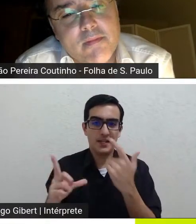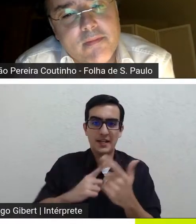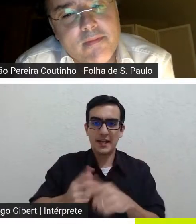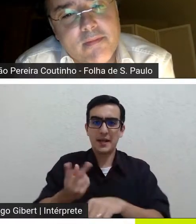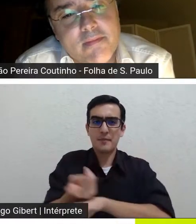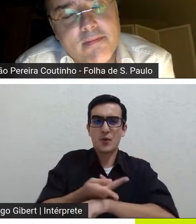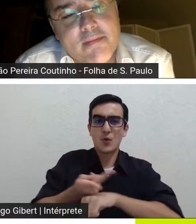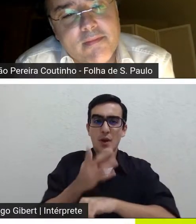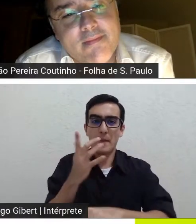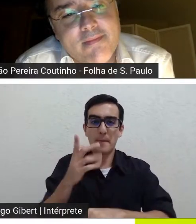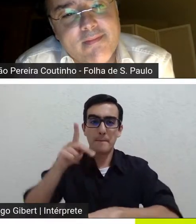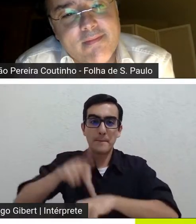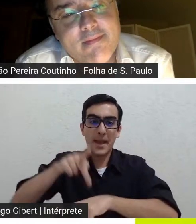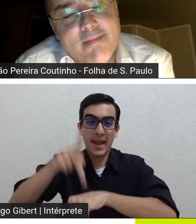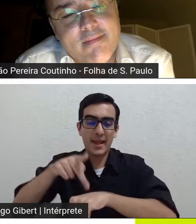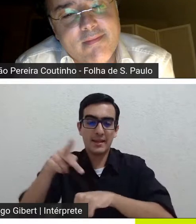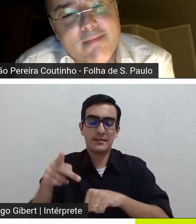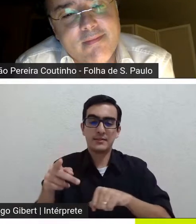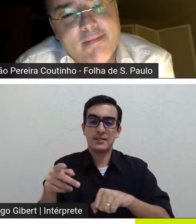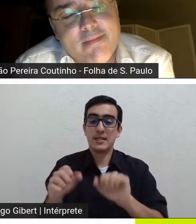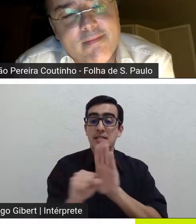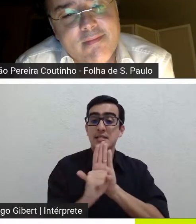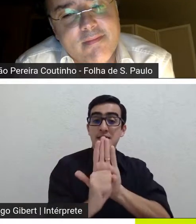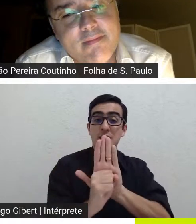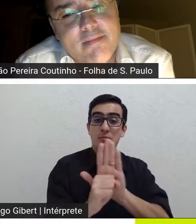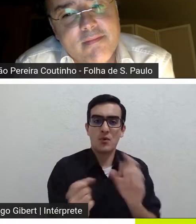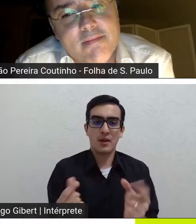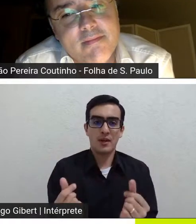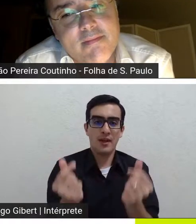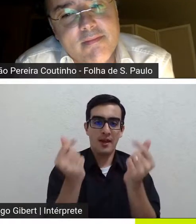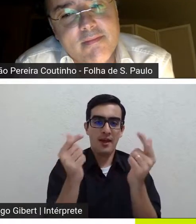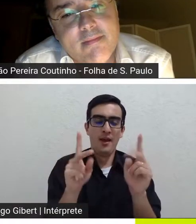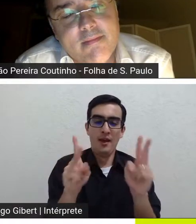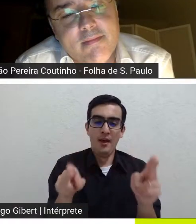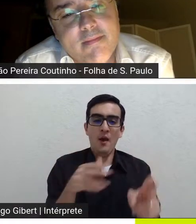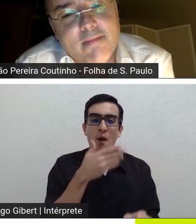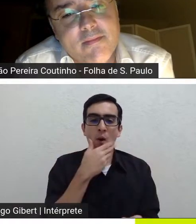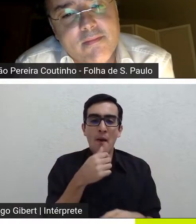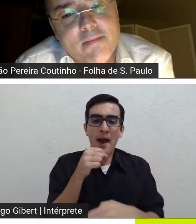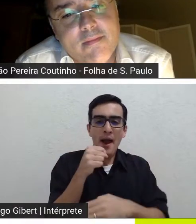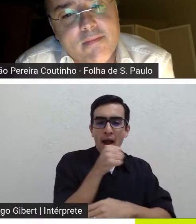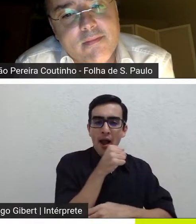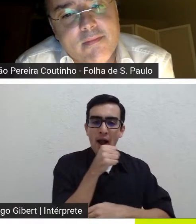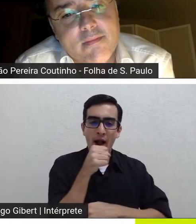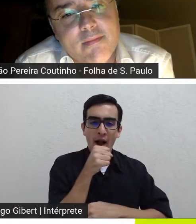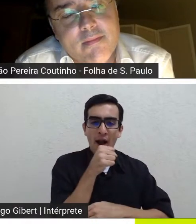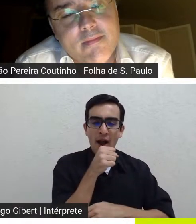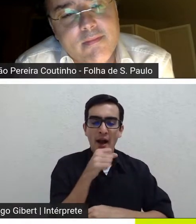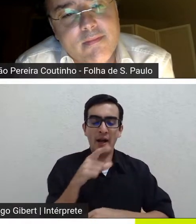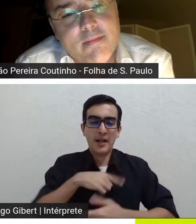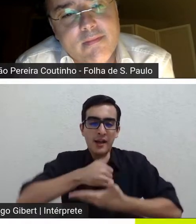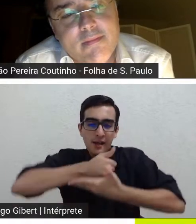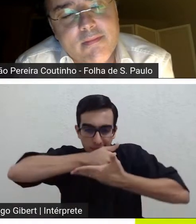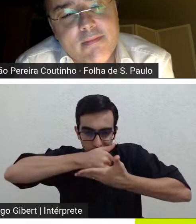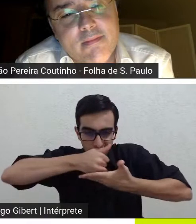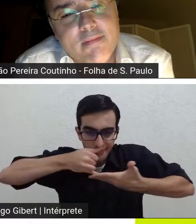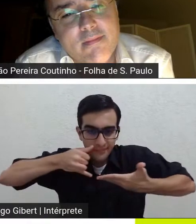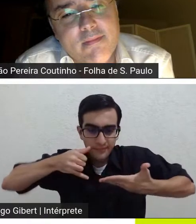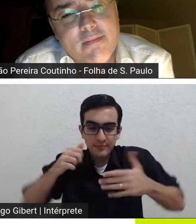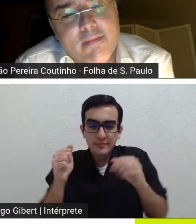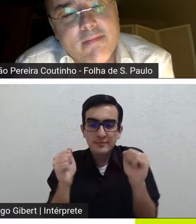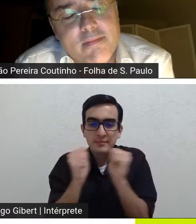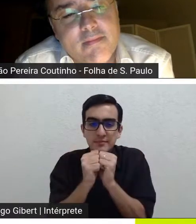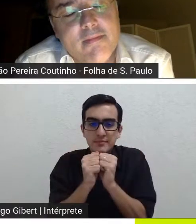pedra símbolos de riqueza como tem também o cara o cantor que está cheirando cocaína com a